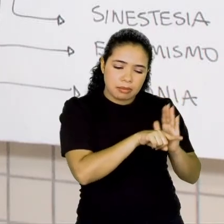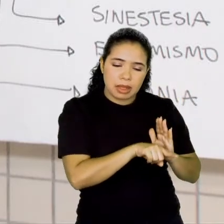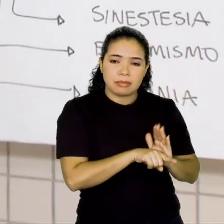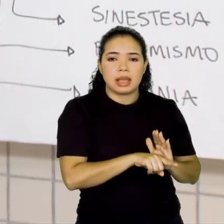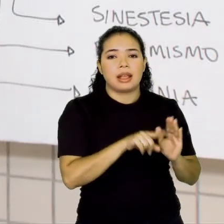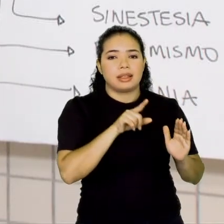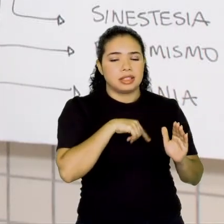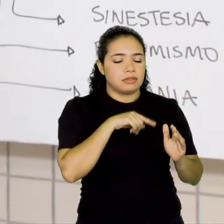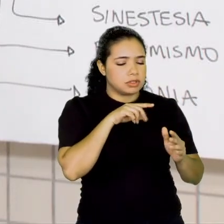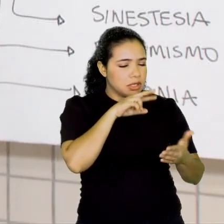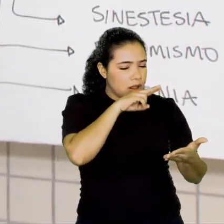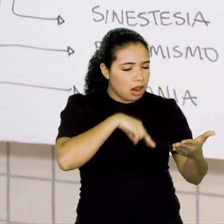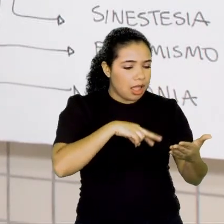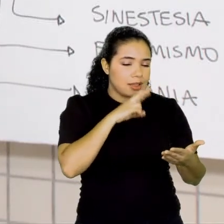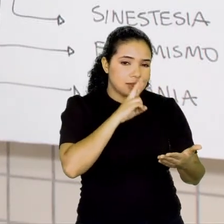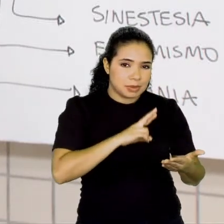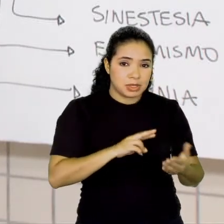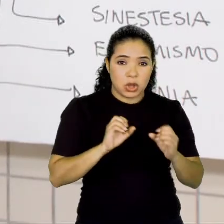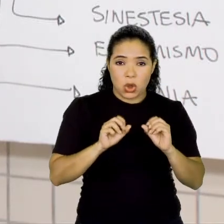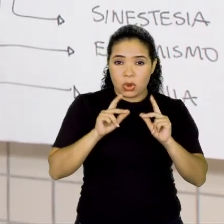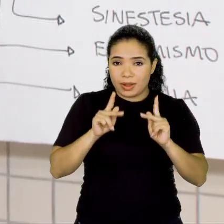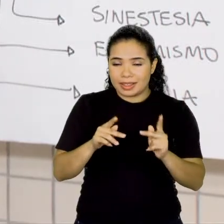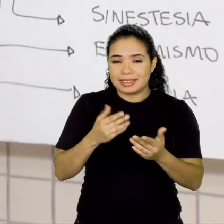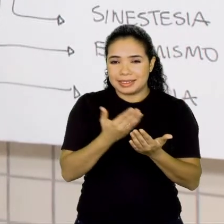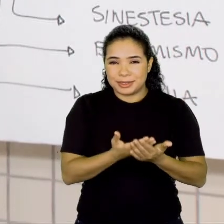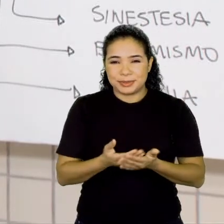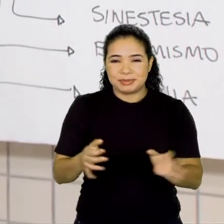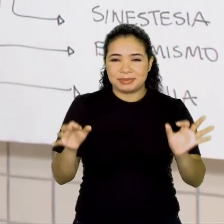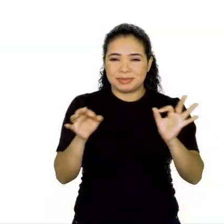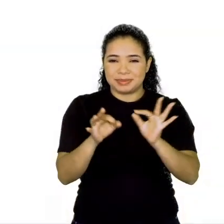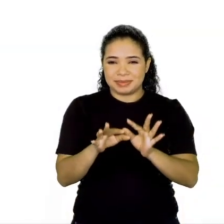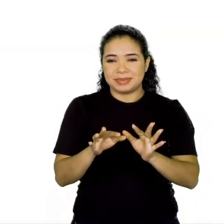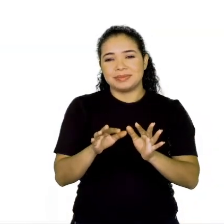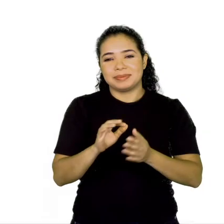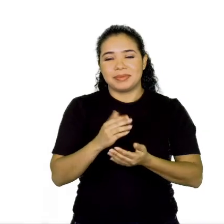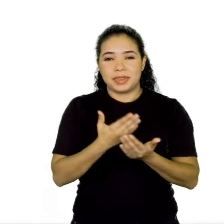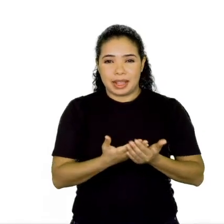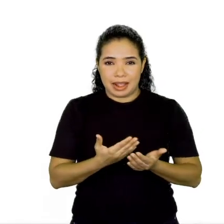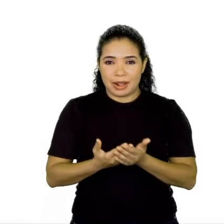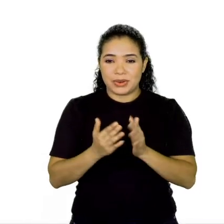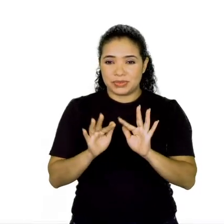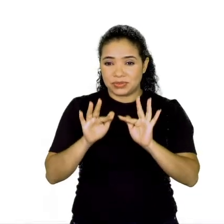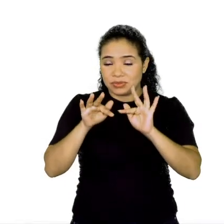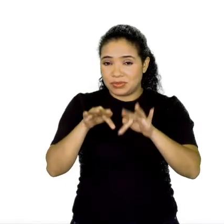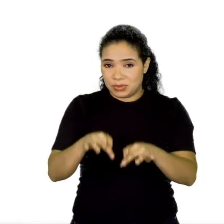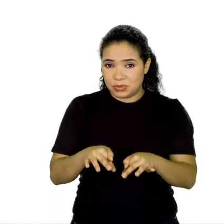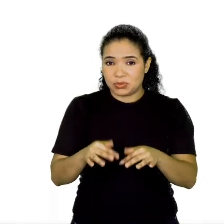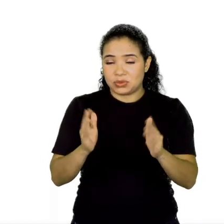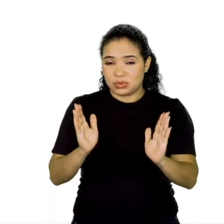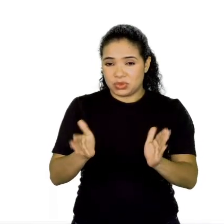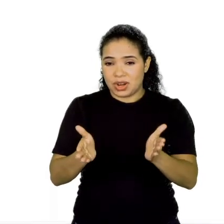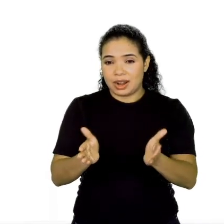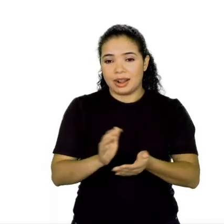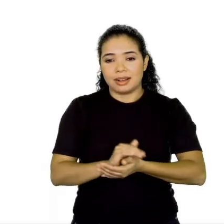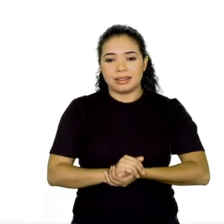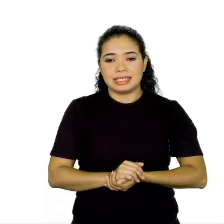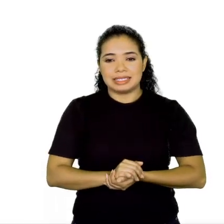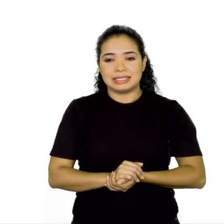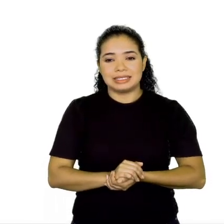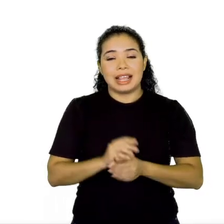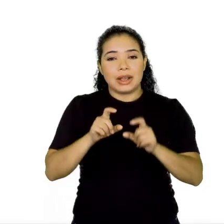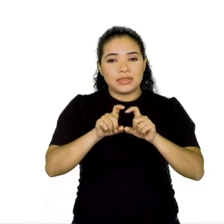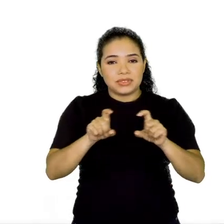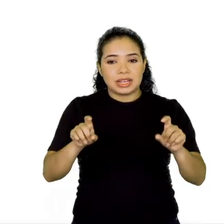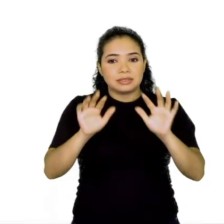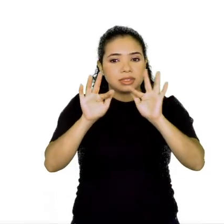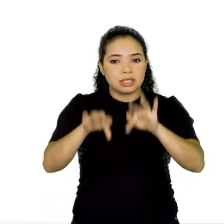Ok? Então, por hoje é só, pessoal. Ficamos aqui com a nossa aula de hoje. e a nossa frase